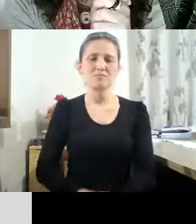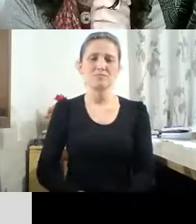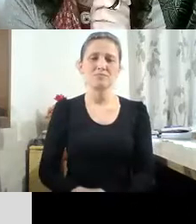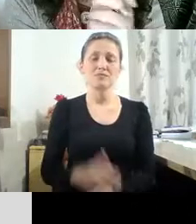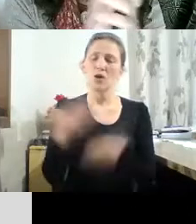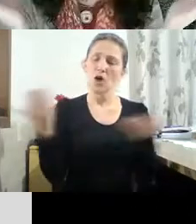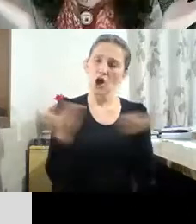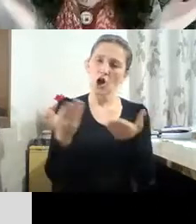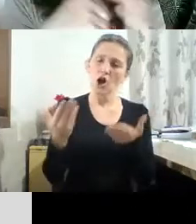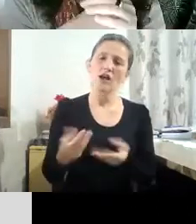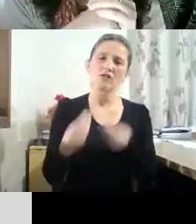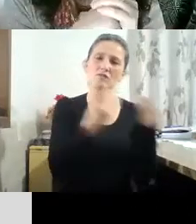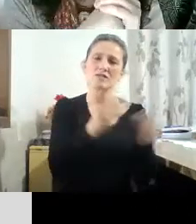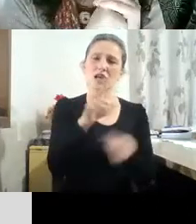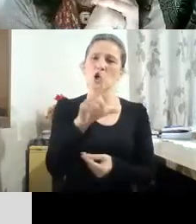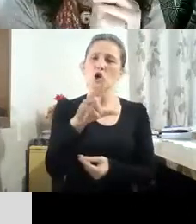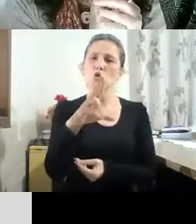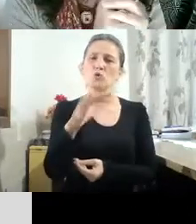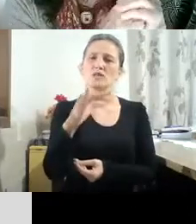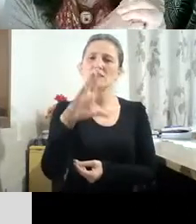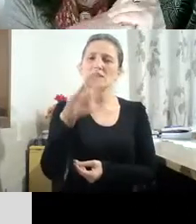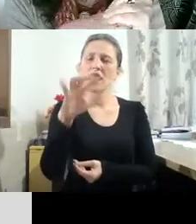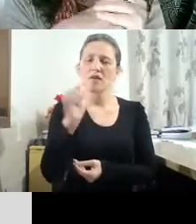você começar, na verdade, tá?